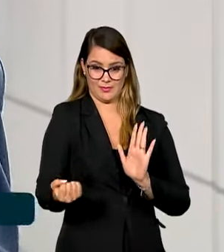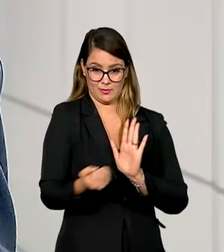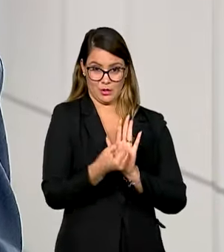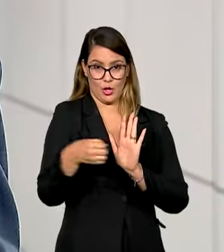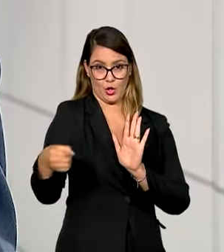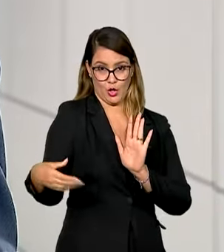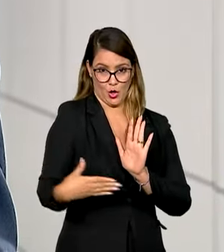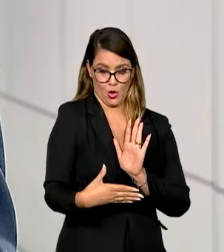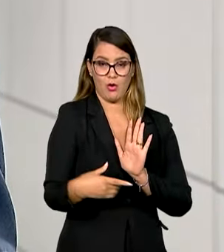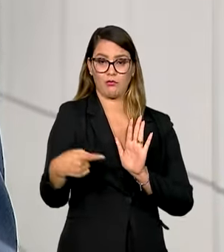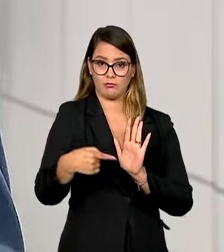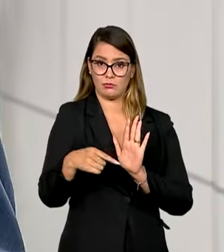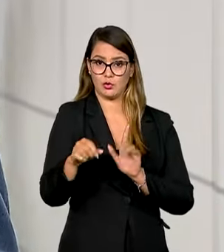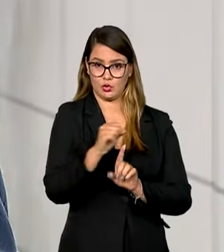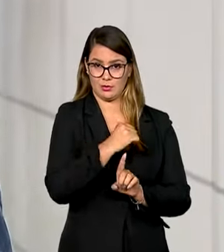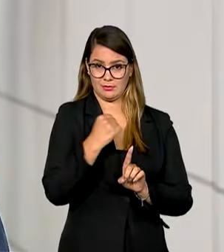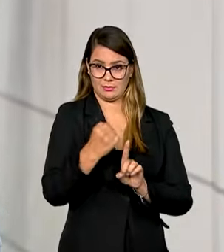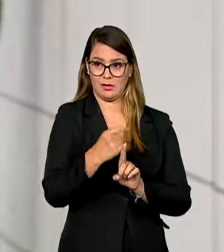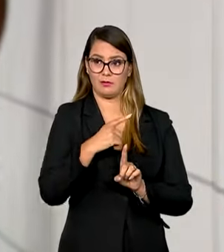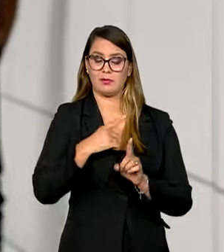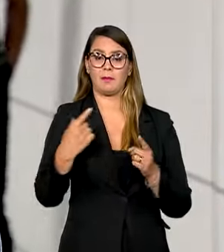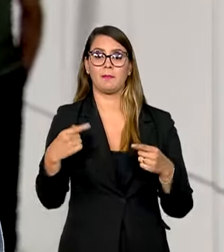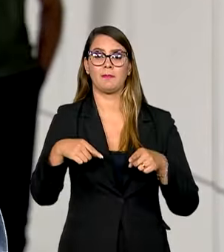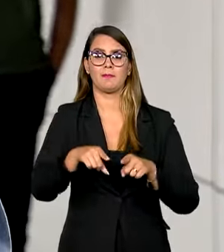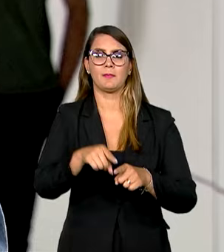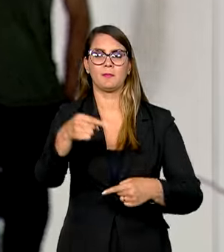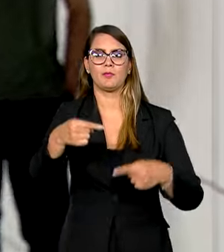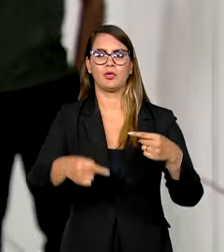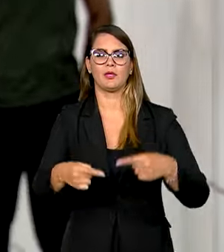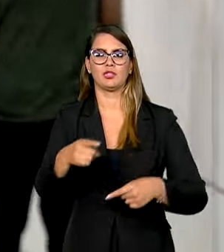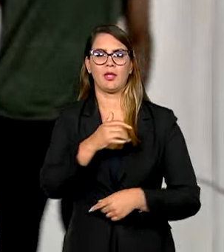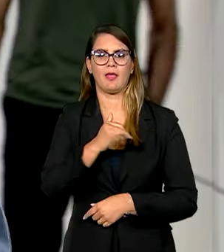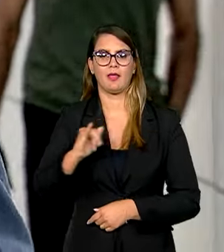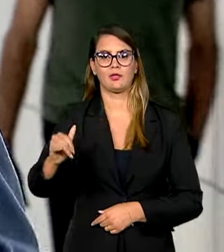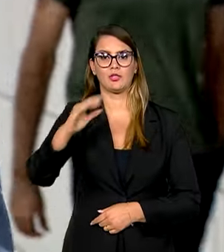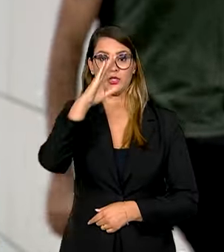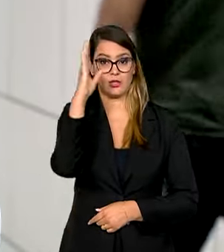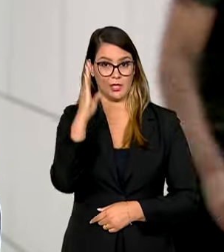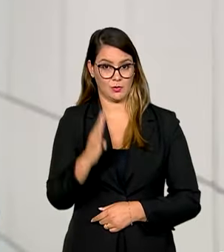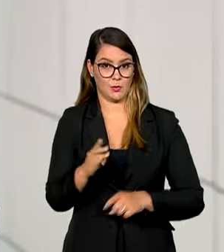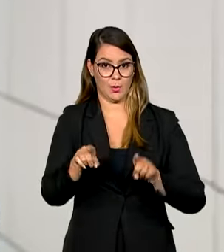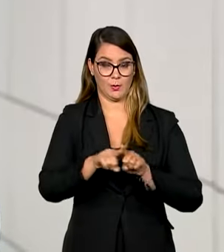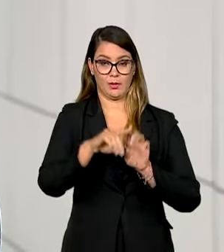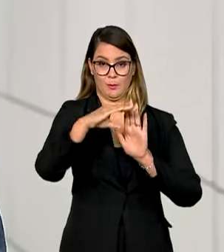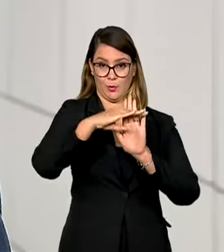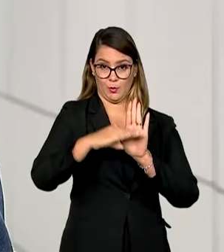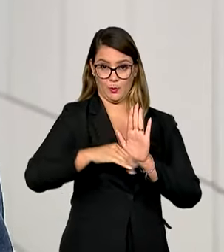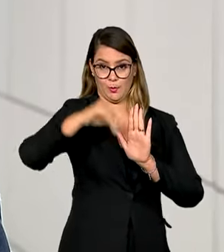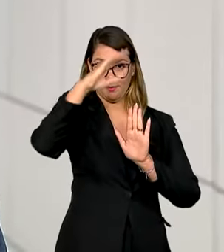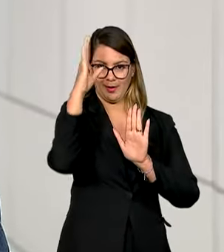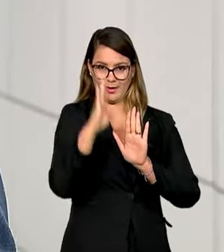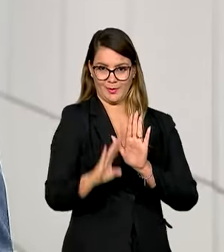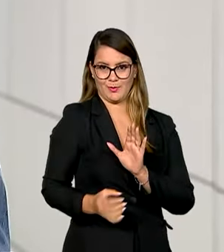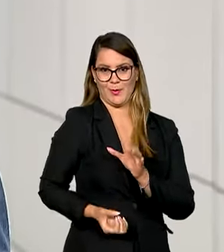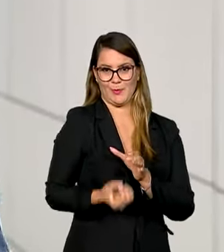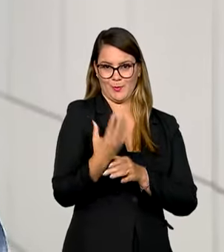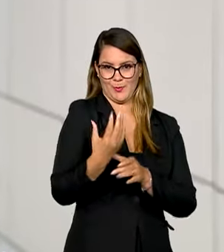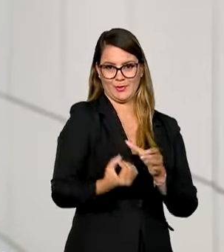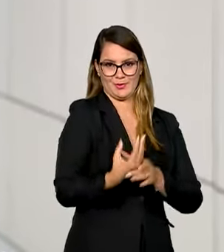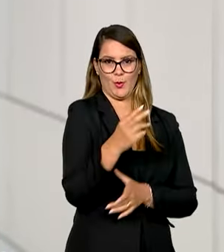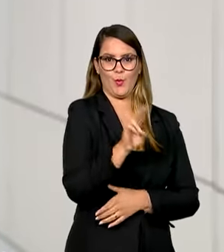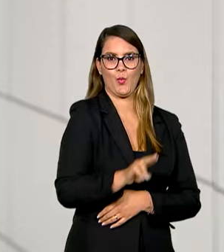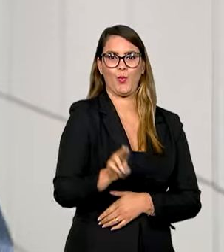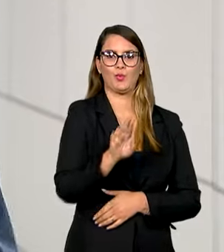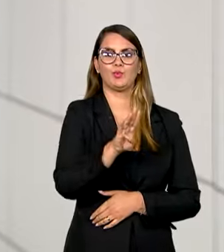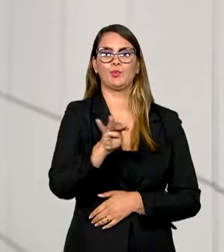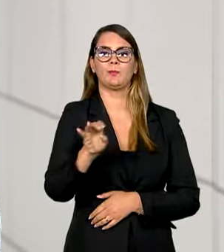biocombustível social faz parte da Política Energética Nacional e do Programa Nacional de Produção e Uso do